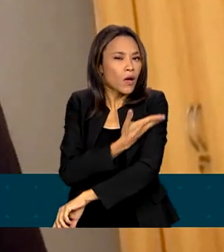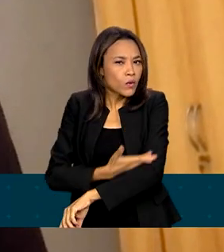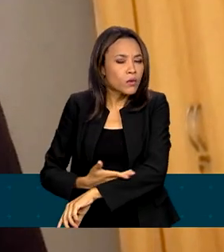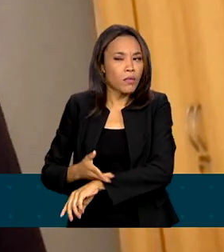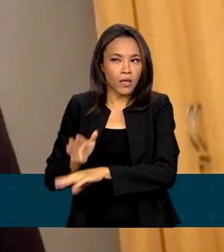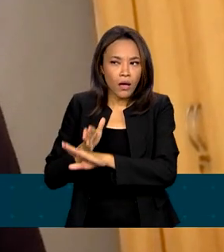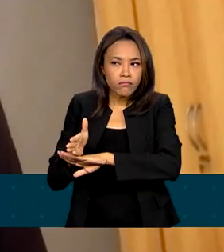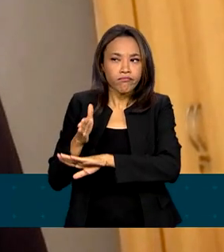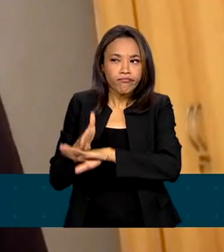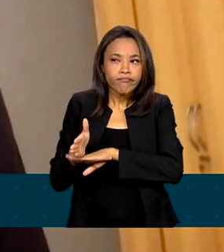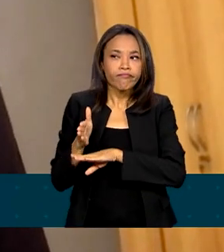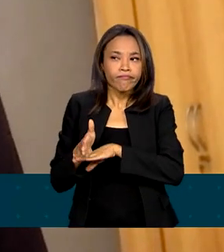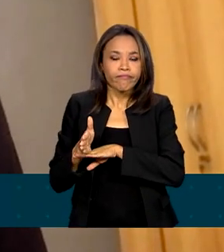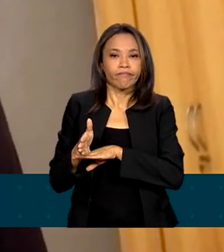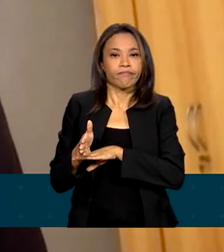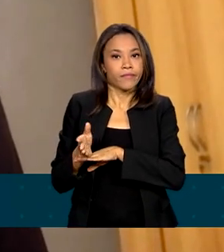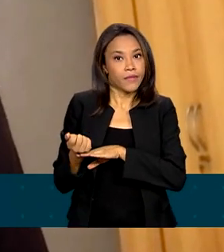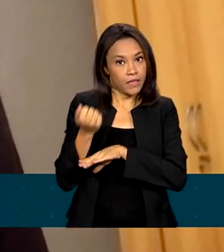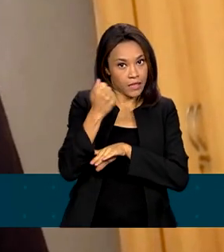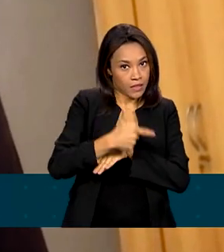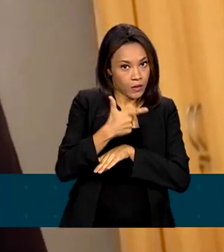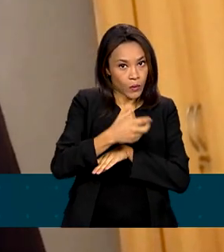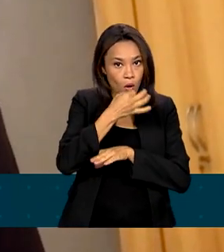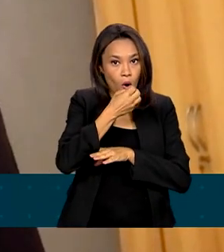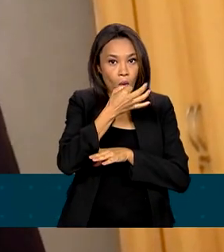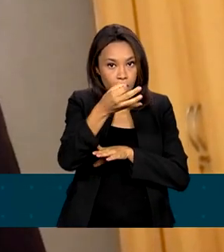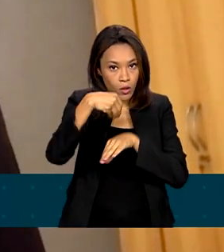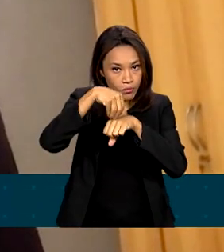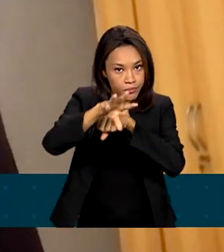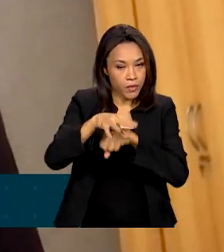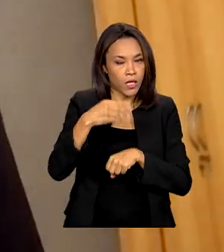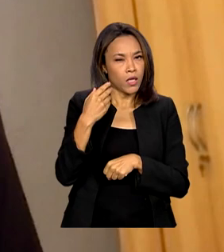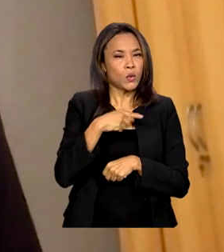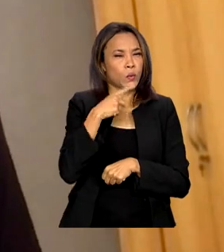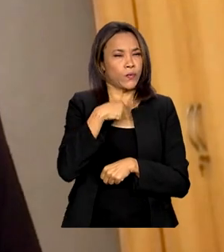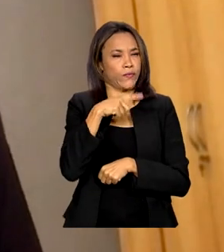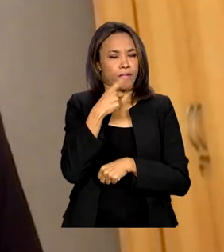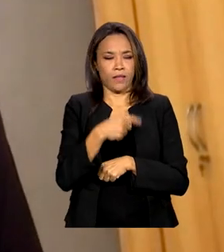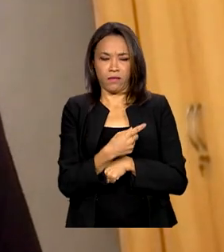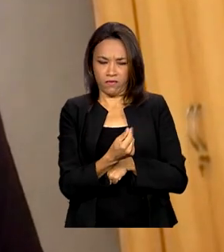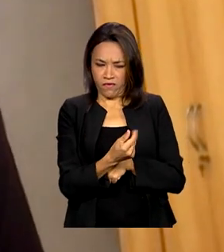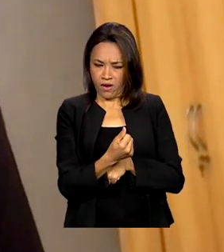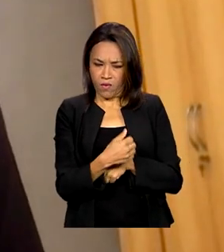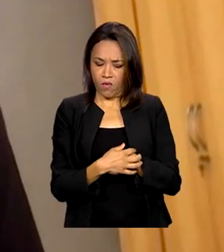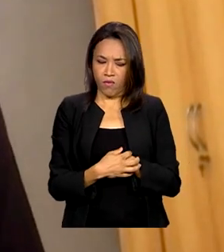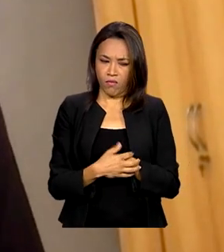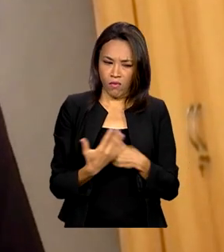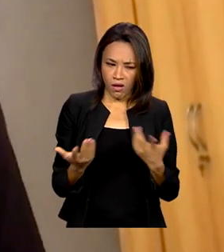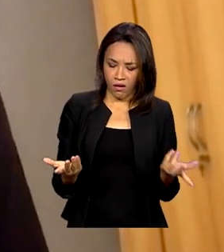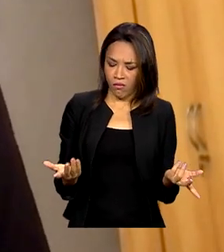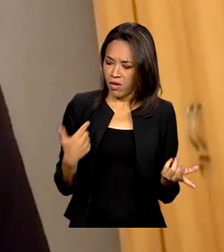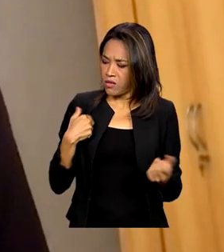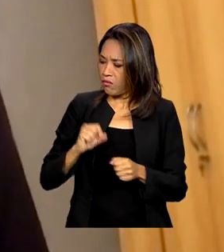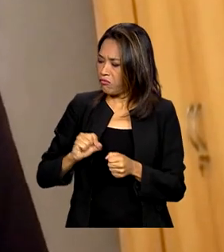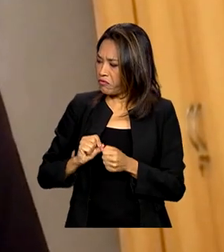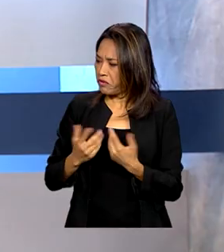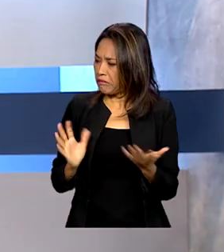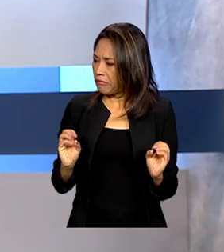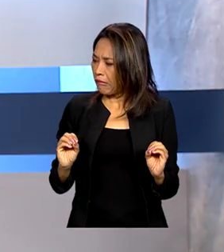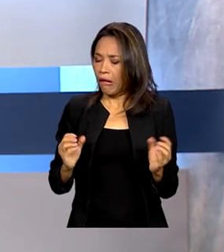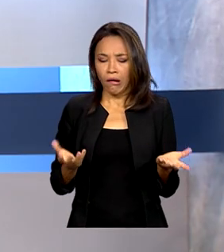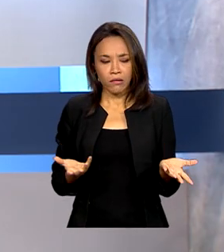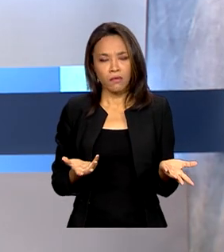interagir. E a segunda dica é sempre duvidar de valores e grandes vantagens que você não está esperando.